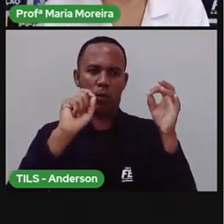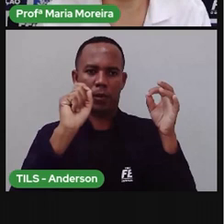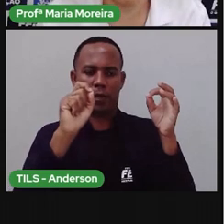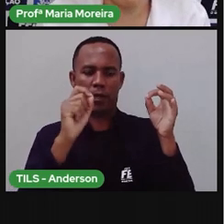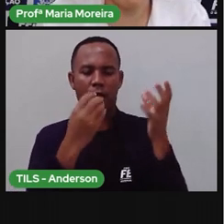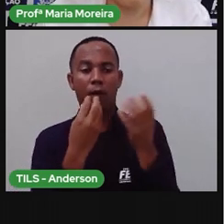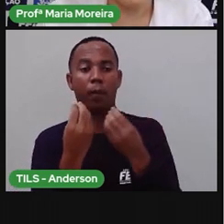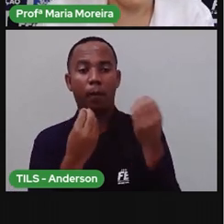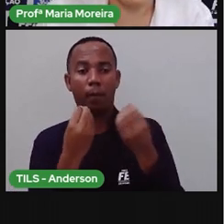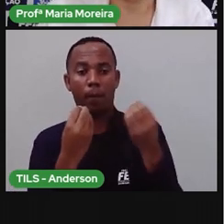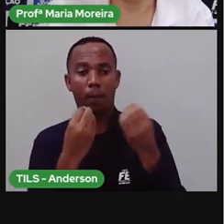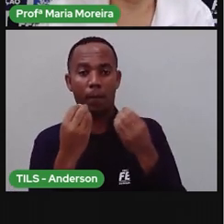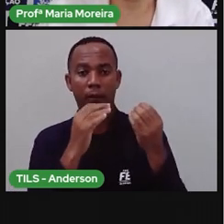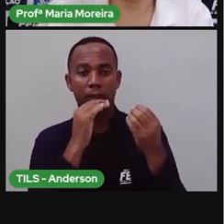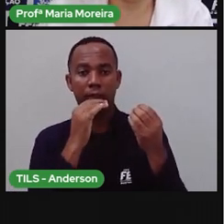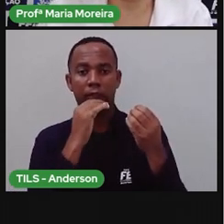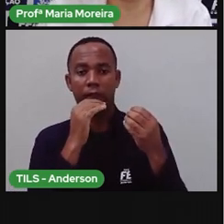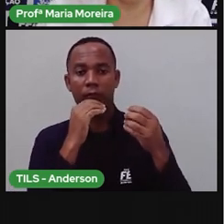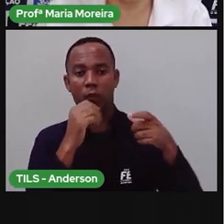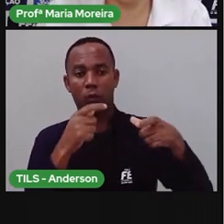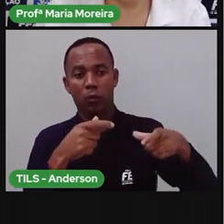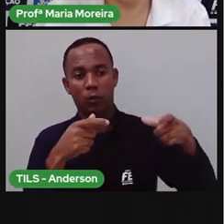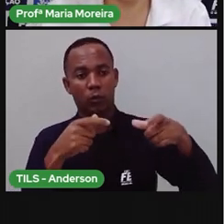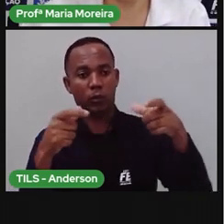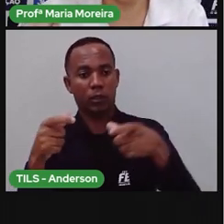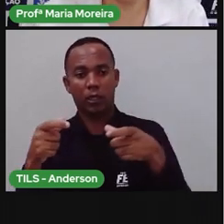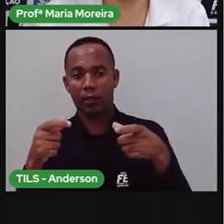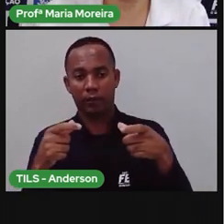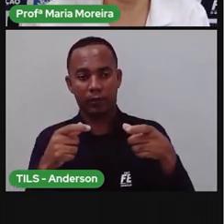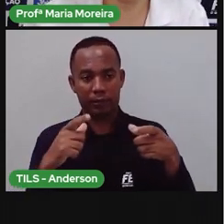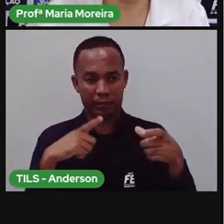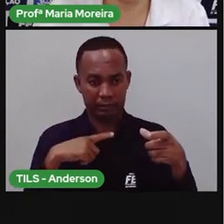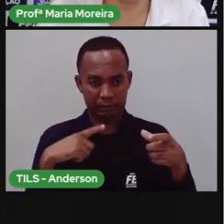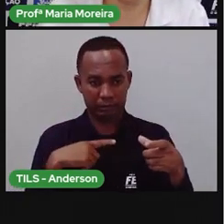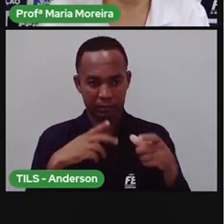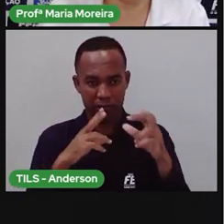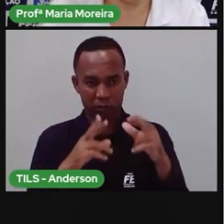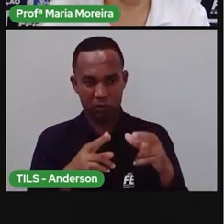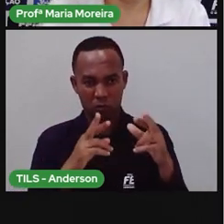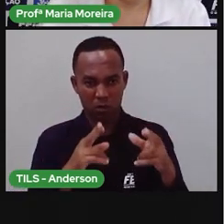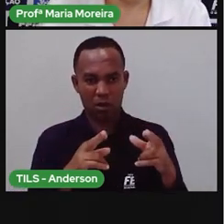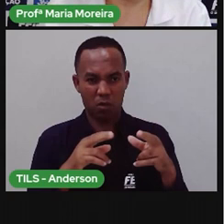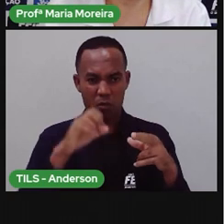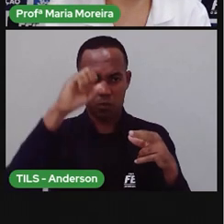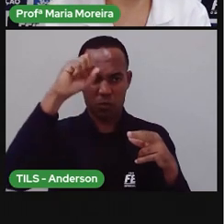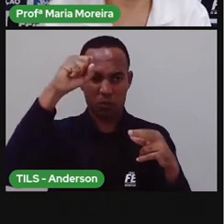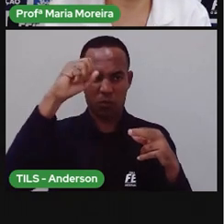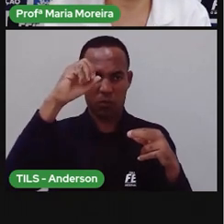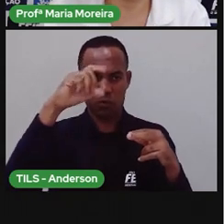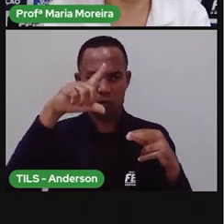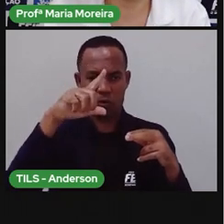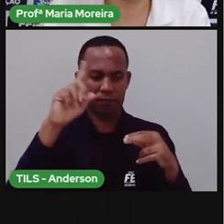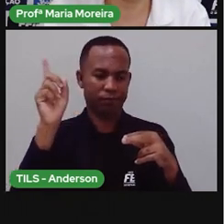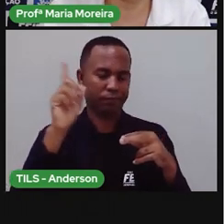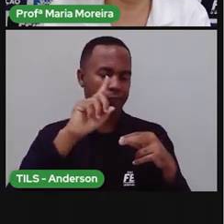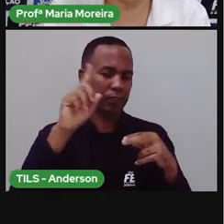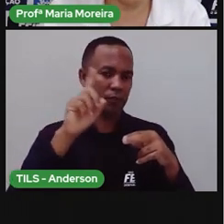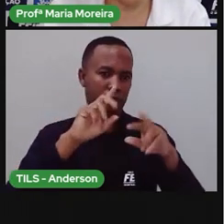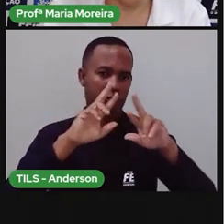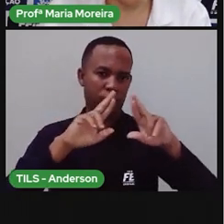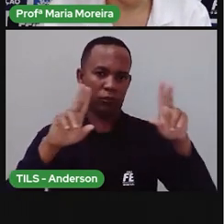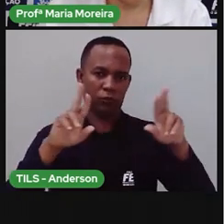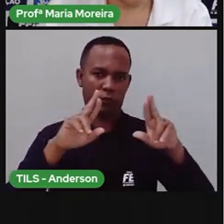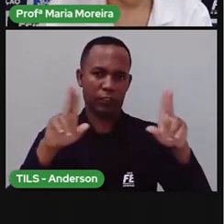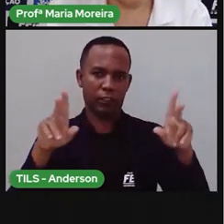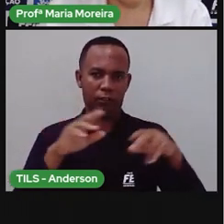acaba fazendo o quê? Ó... As áreas não recebem a mesma quantidade de energia solar. Resultando, então, nas estações do